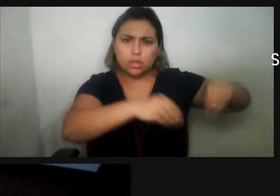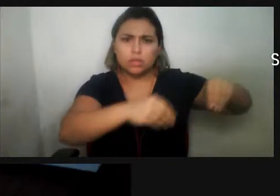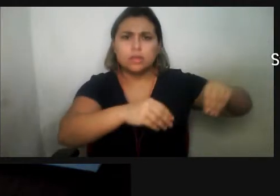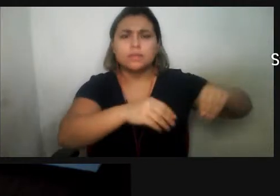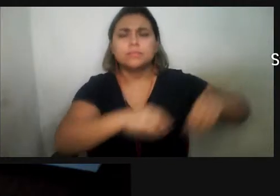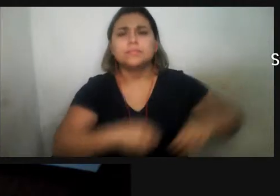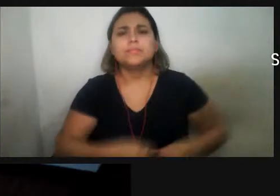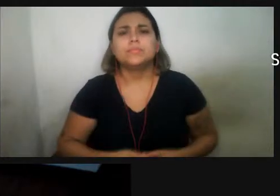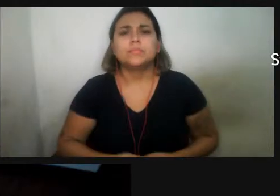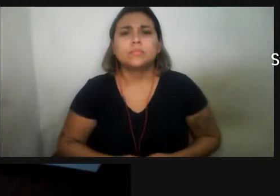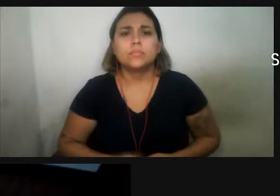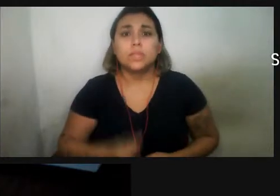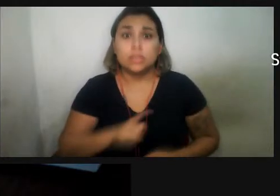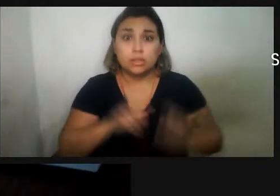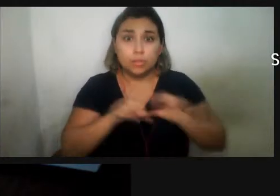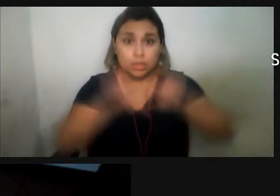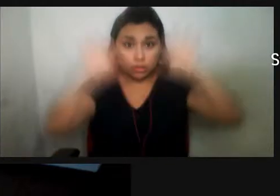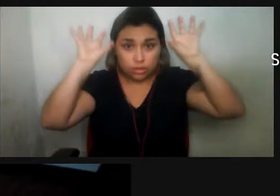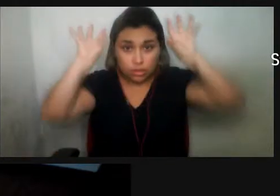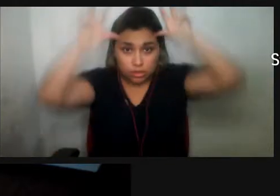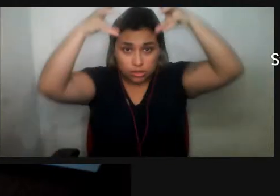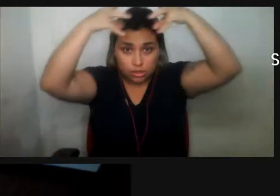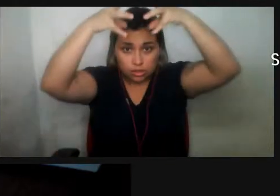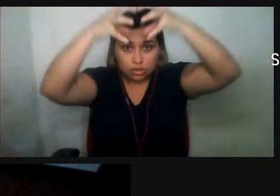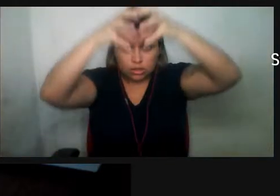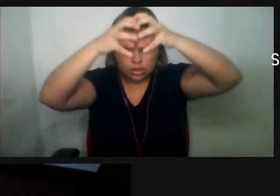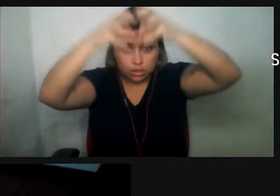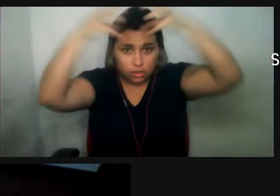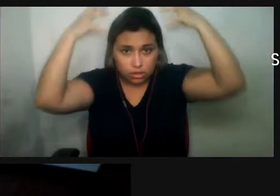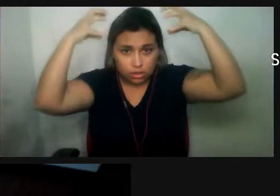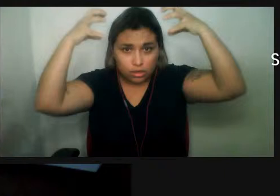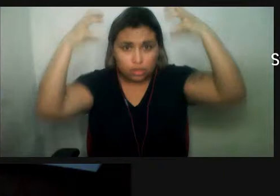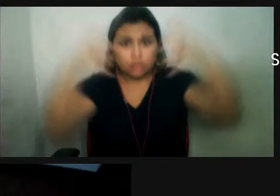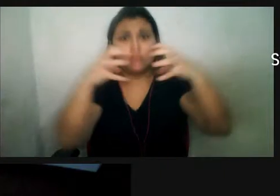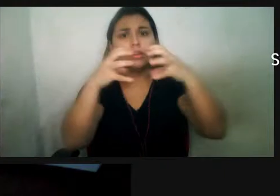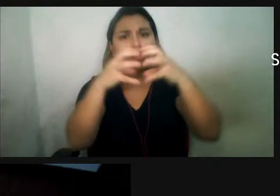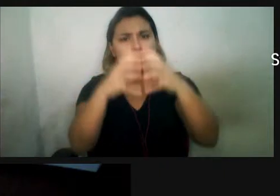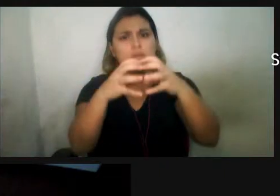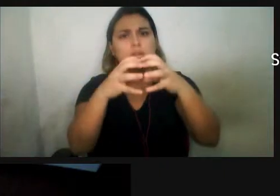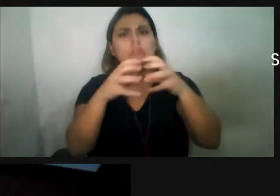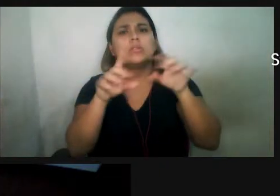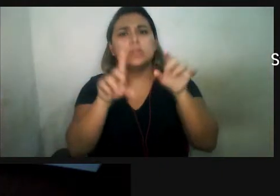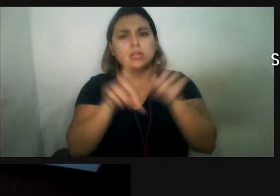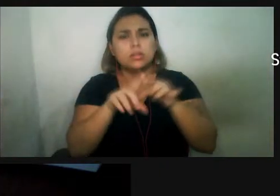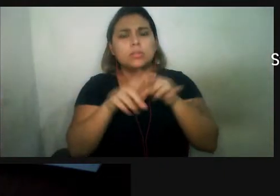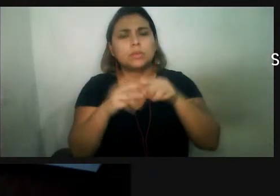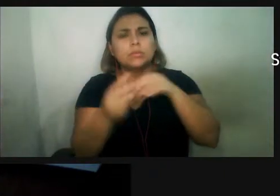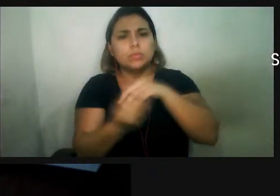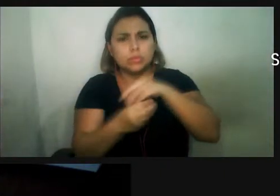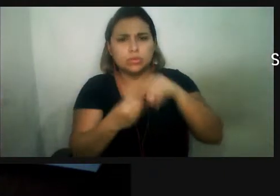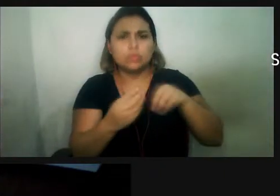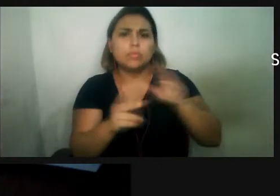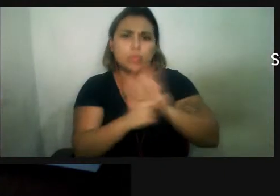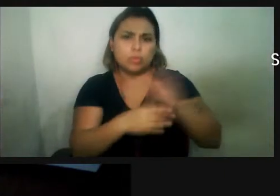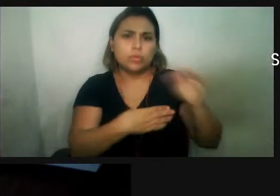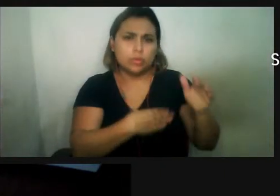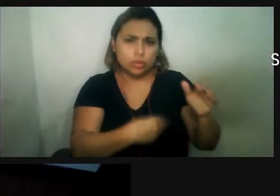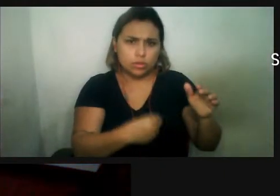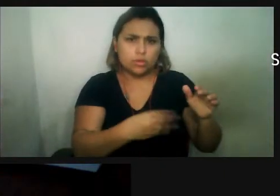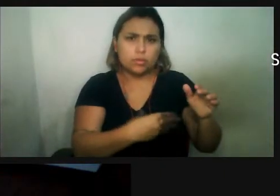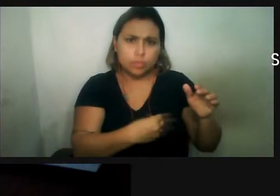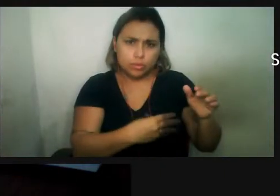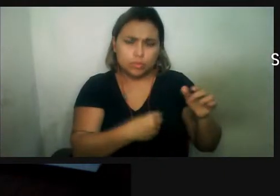o crânio ainda mais típico, né? De um mamífero terrestre, né? Com o orifício